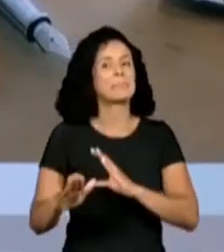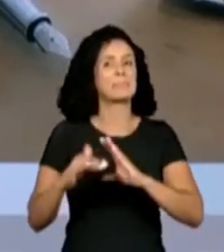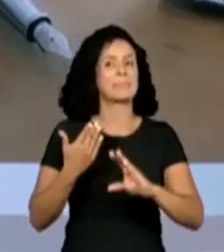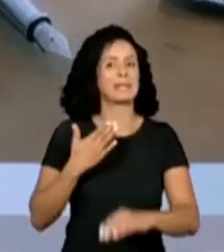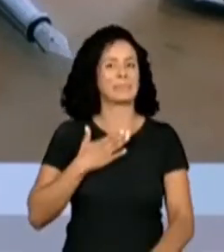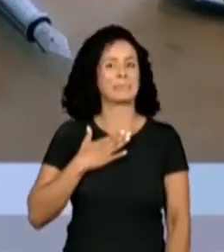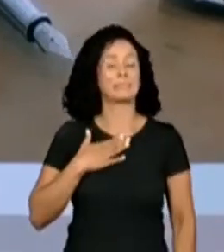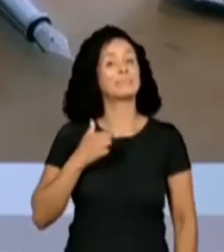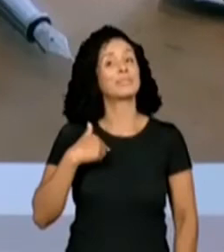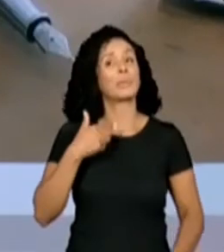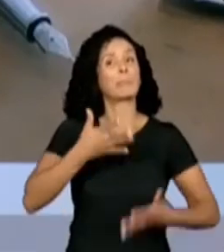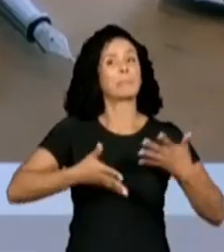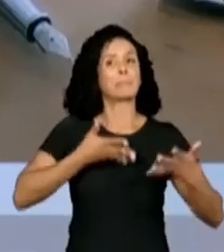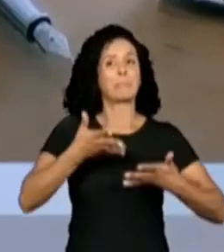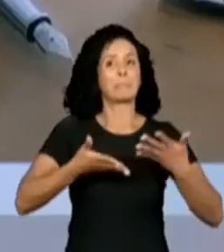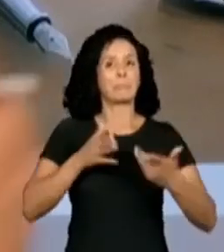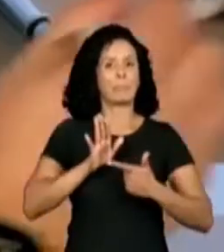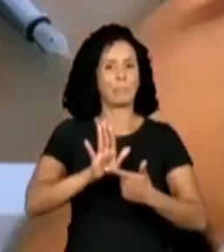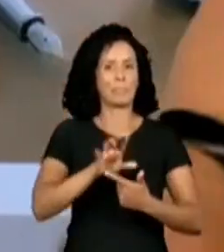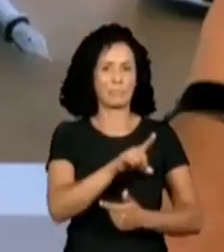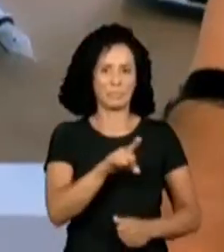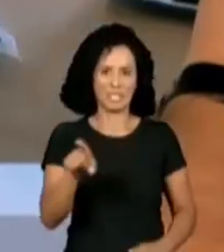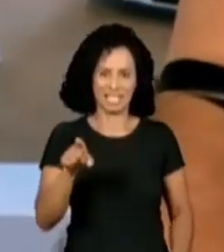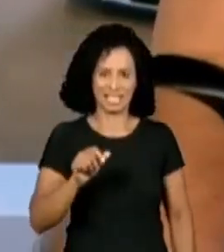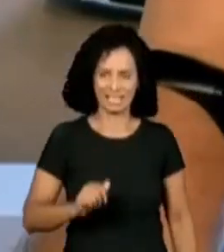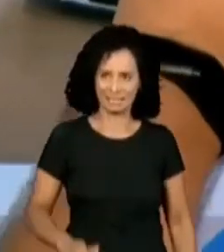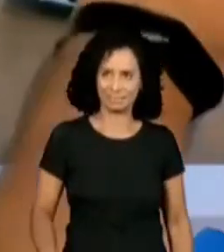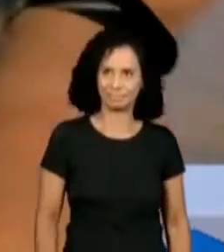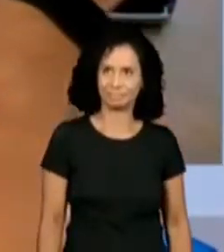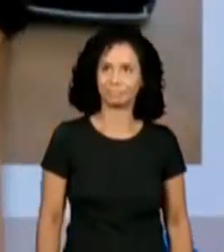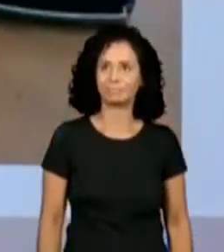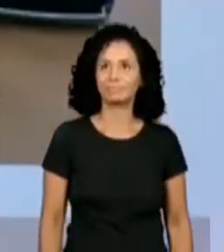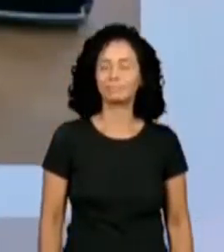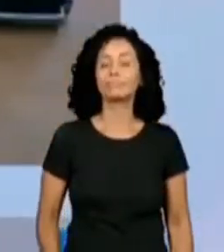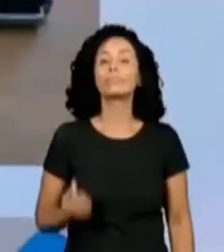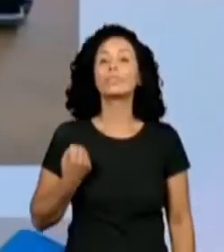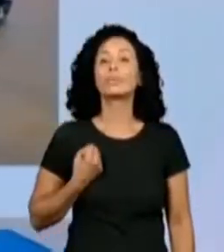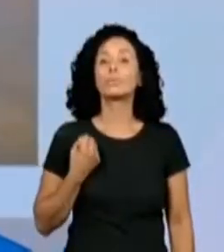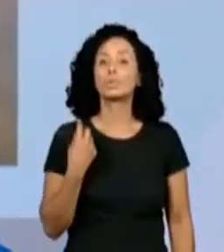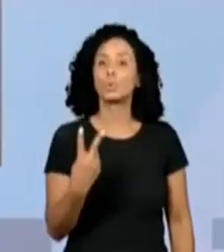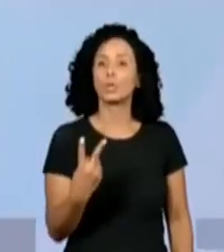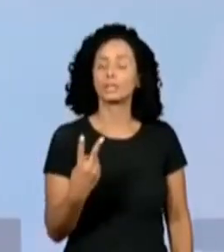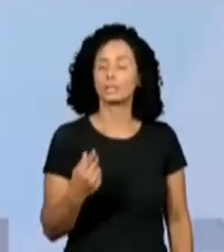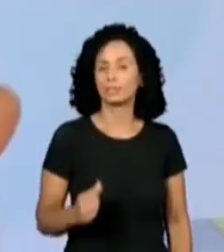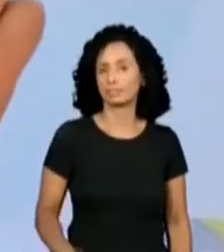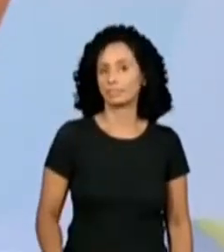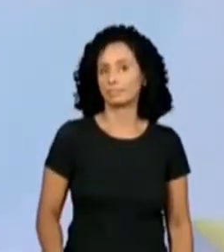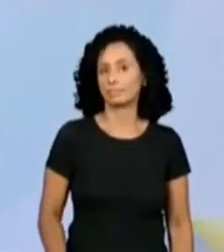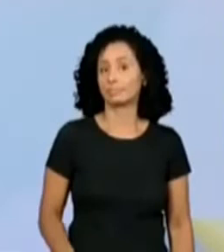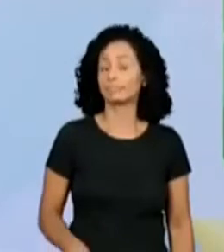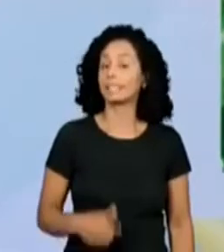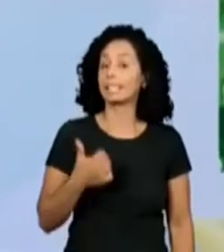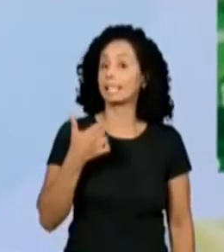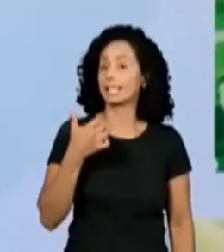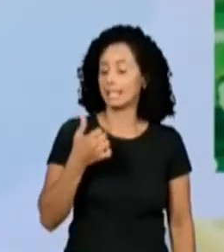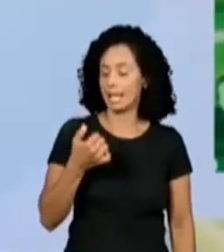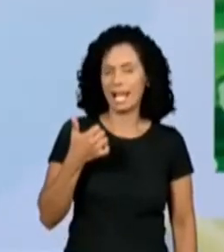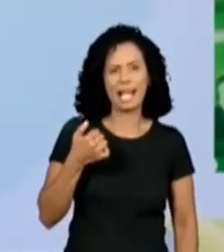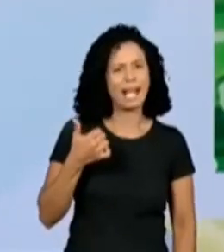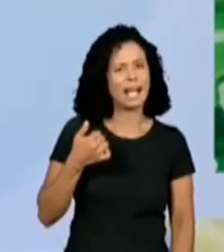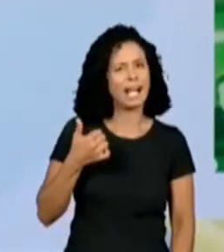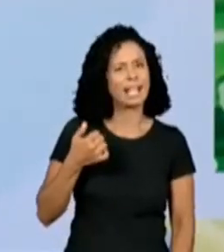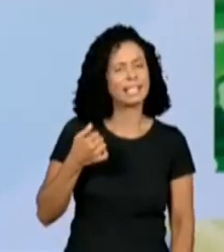que eu vou falando aqui. Right? Númer 2, we have uma caneta. Temos aqui uma